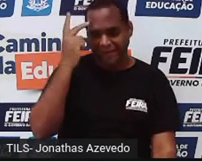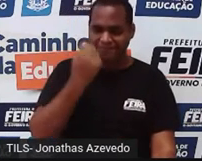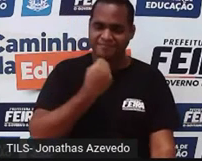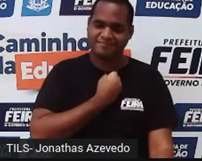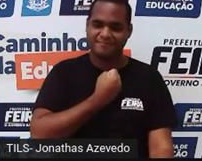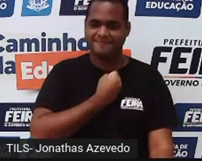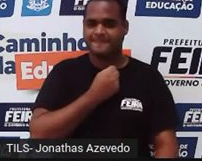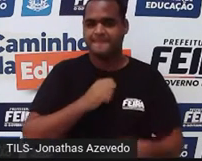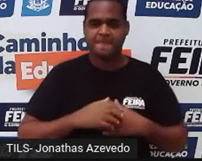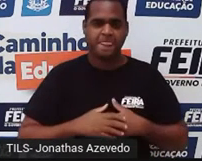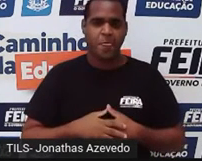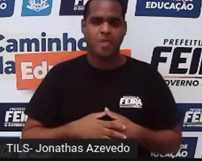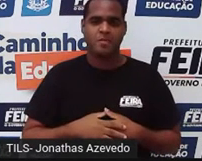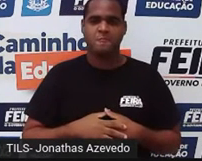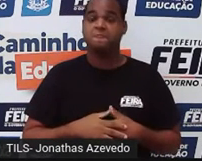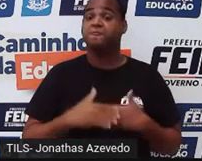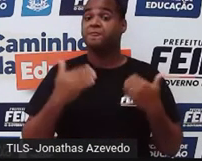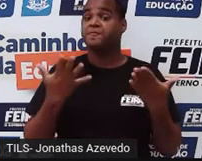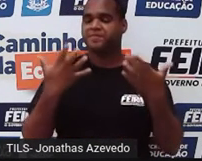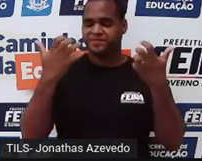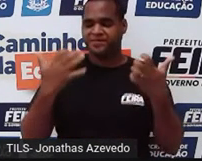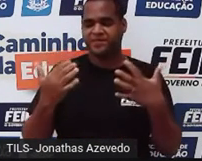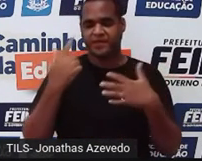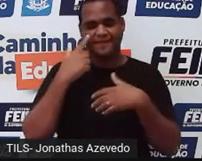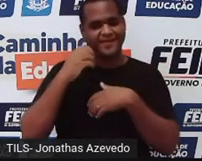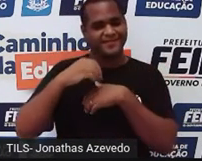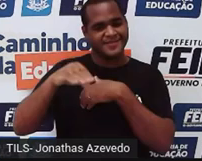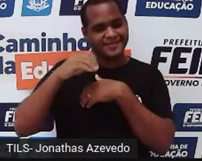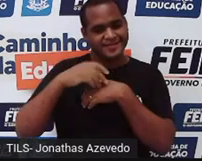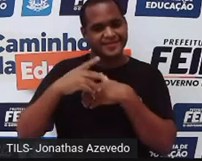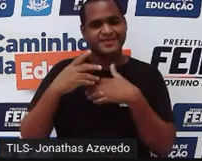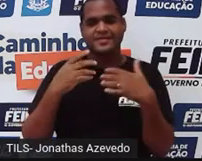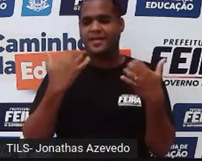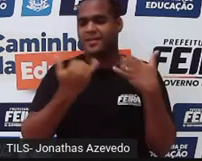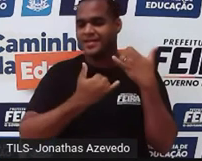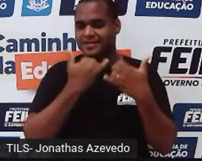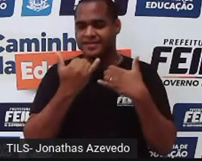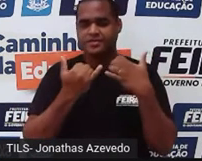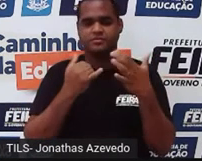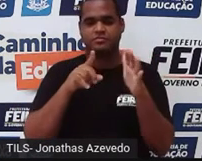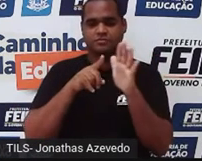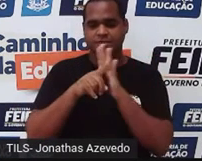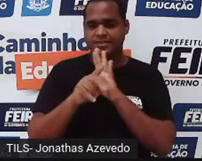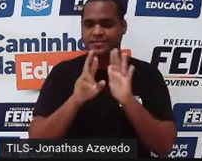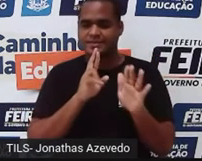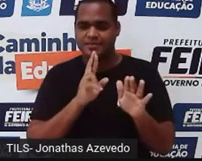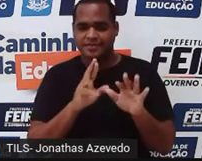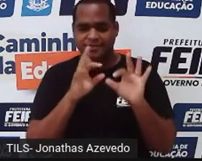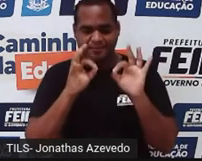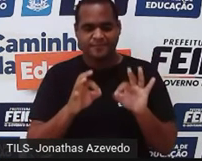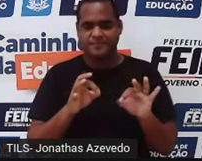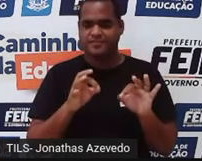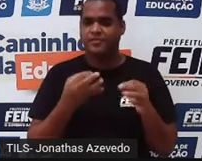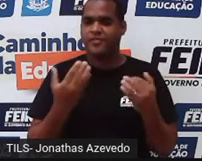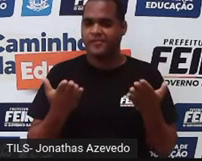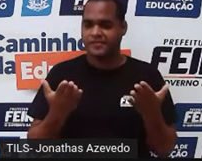bom? E agora, vem aqui um joguinho de perguntas e respostas. Um quiz ali.